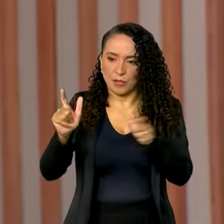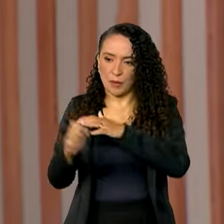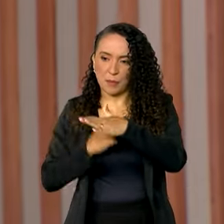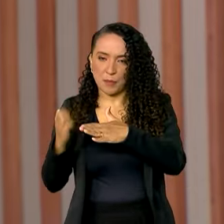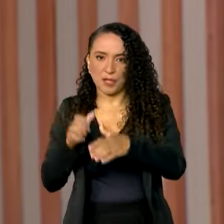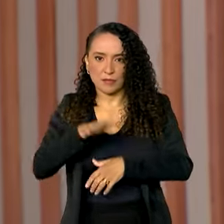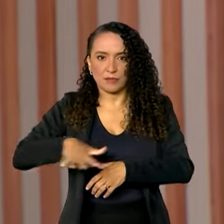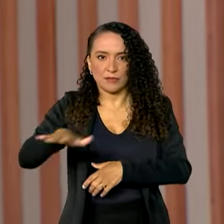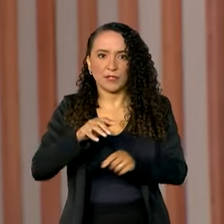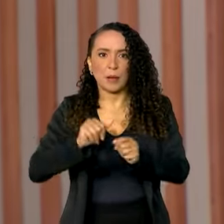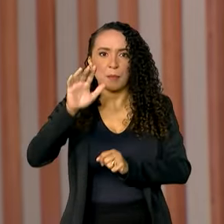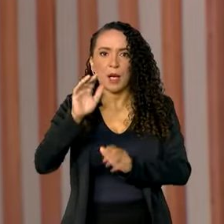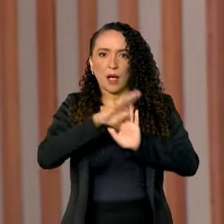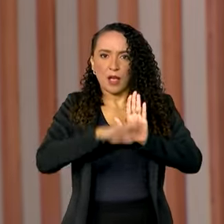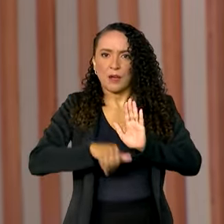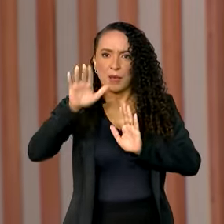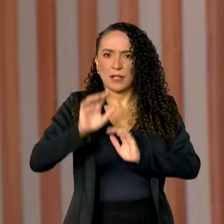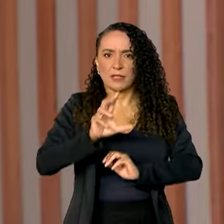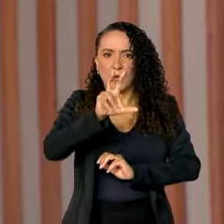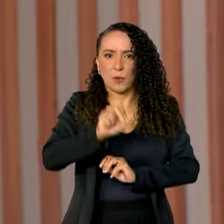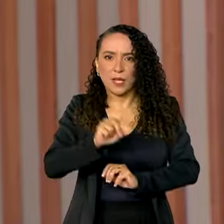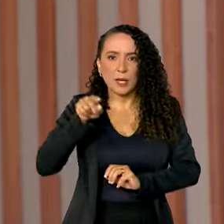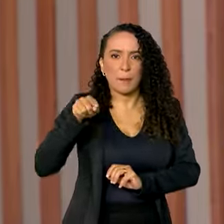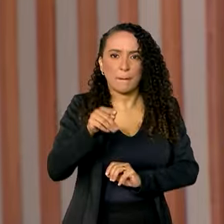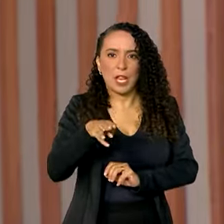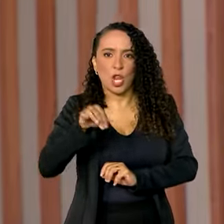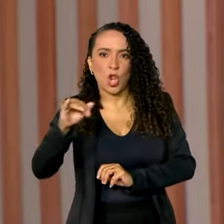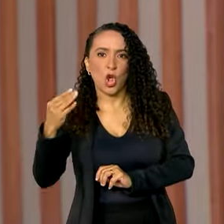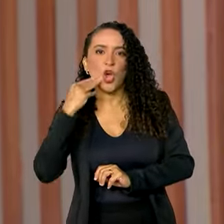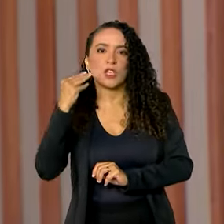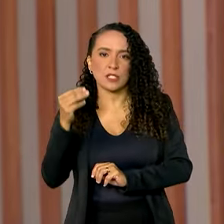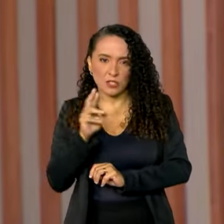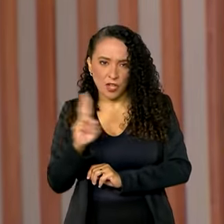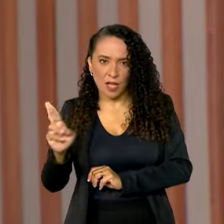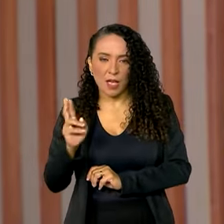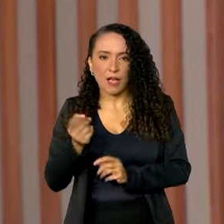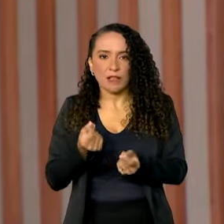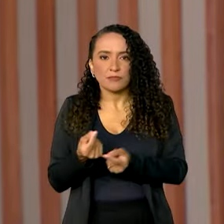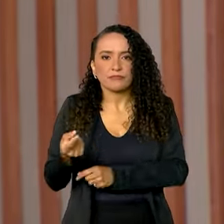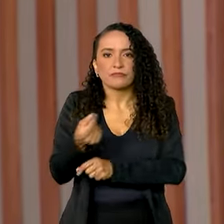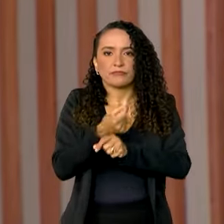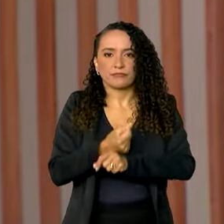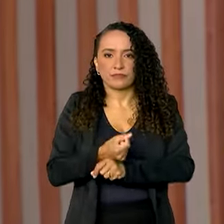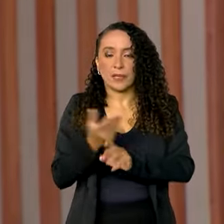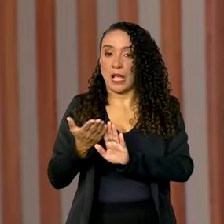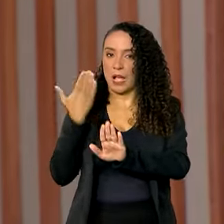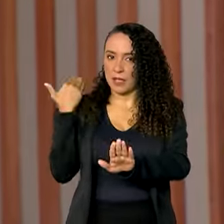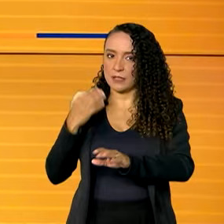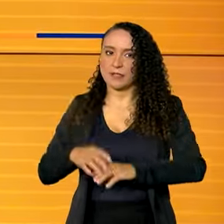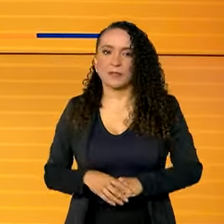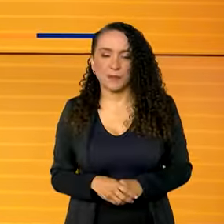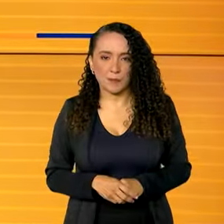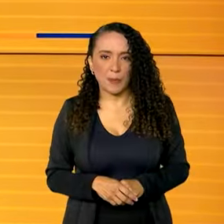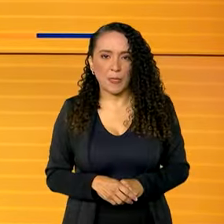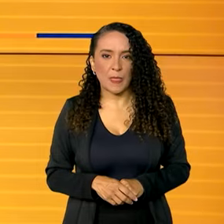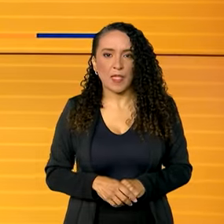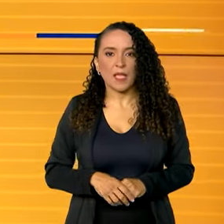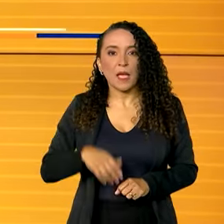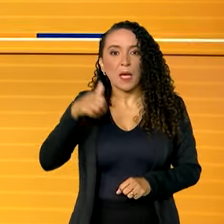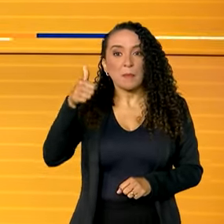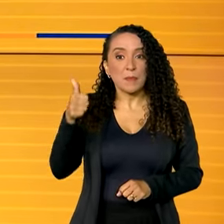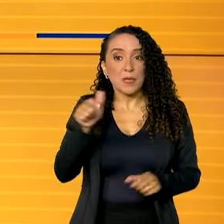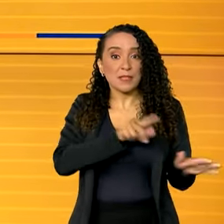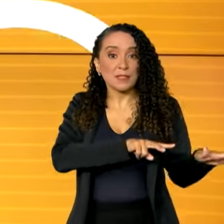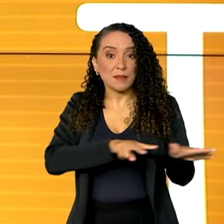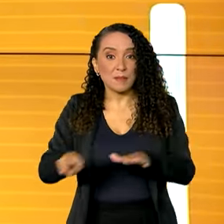região. O programa já gerou mais de 50 milhões de reais em negócios em edições anteriores. E a primeira